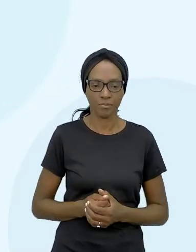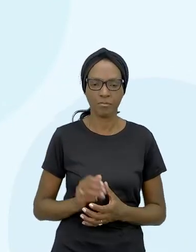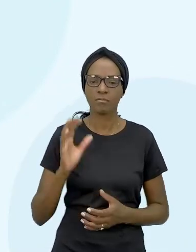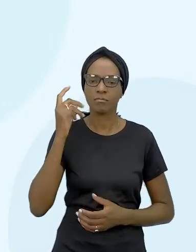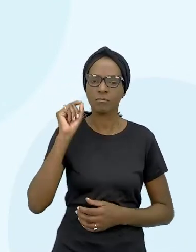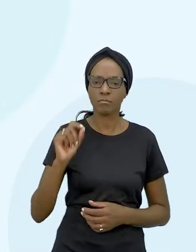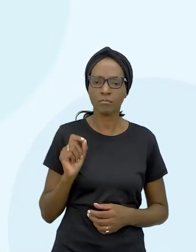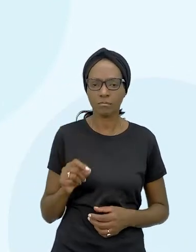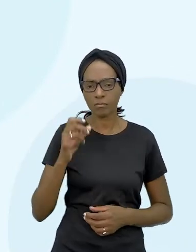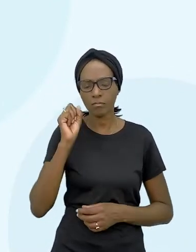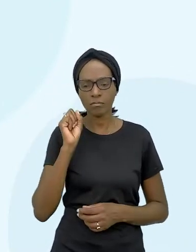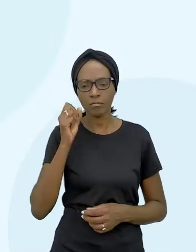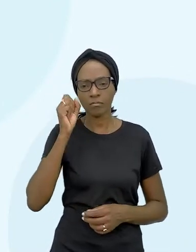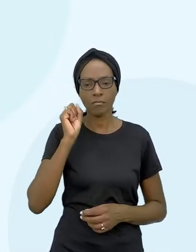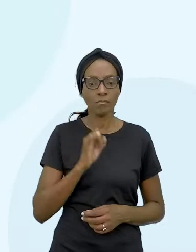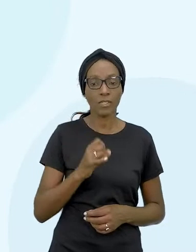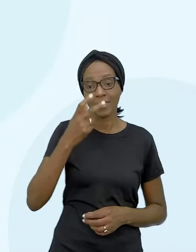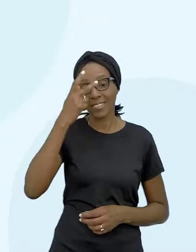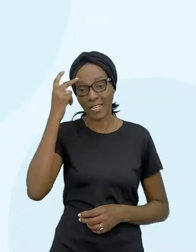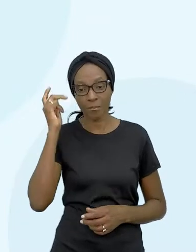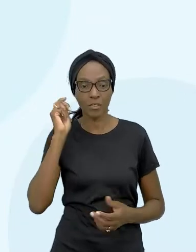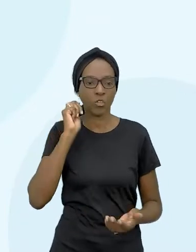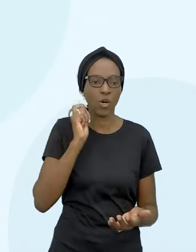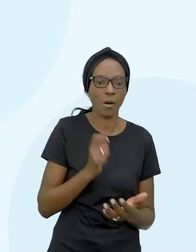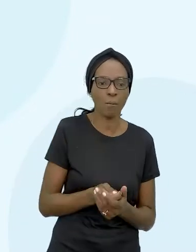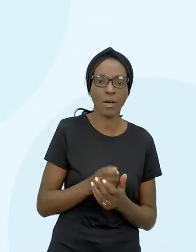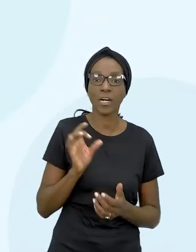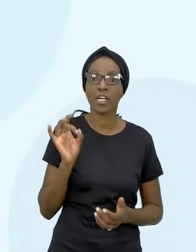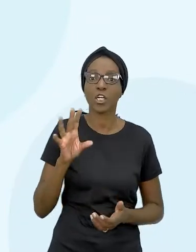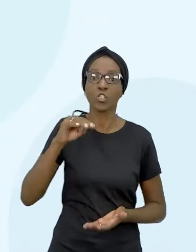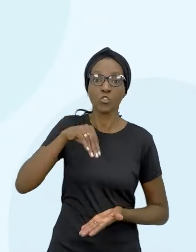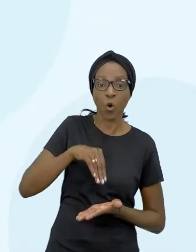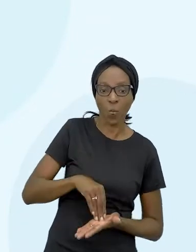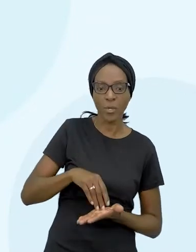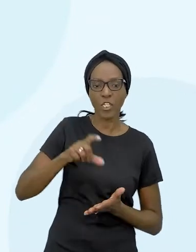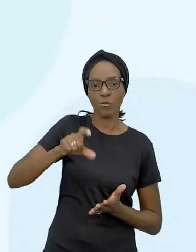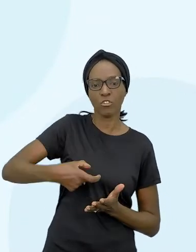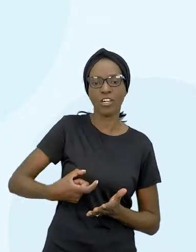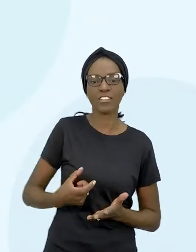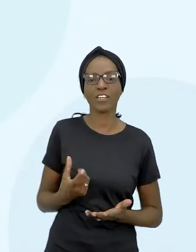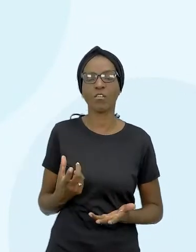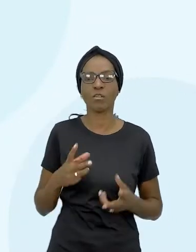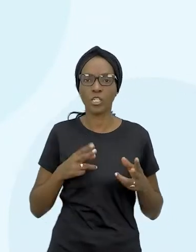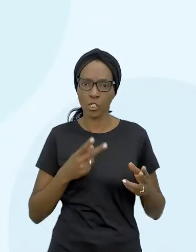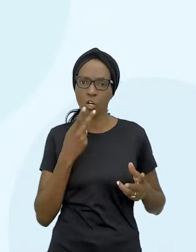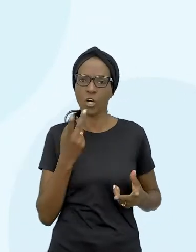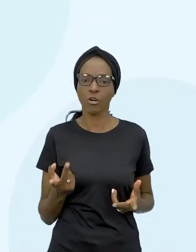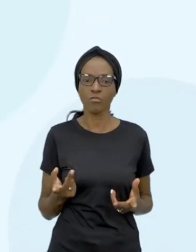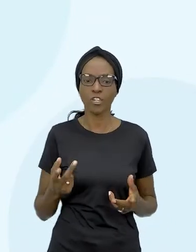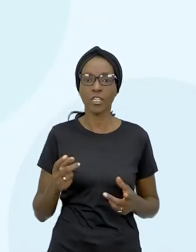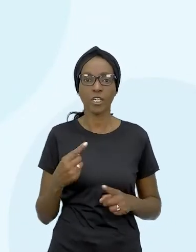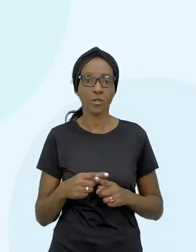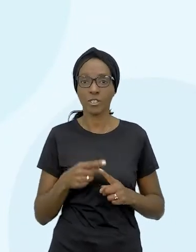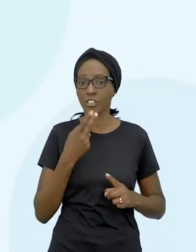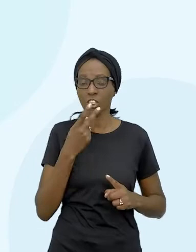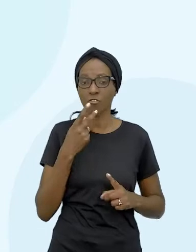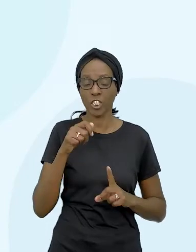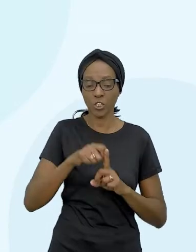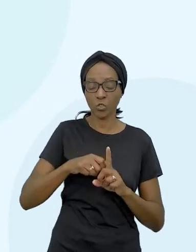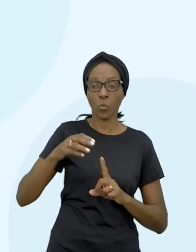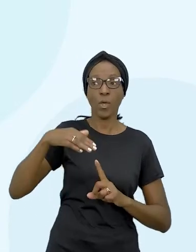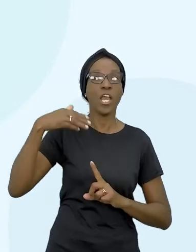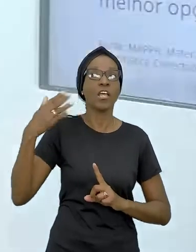pessoa entra nesse ciclo de pagamento mínimo que eu acabei de falar pra vocês? Isso a gente tá falando no mês subsequente. e daqui